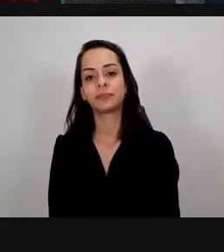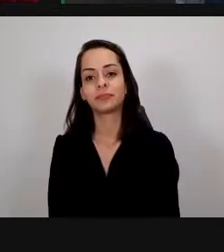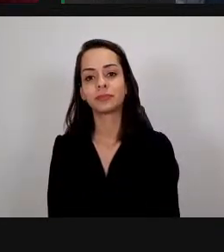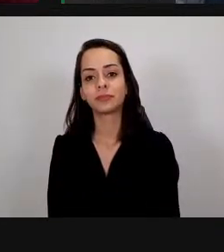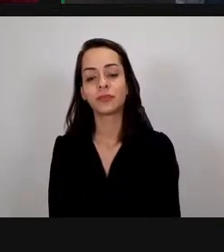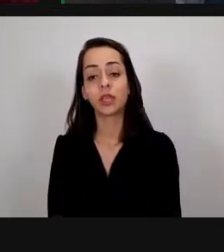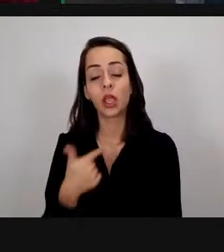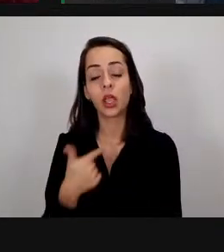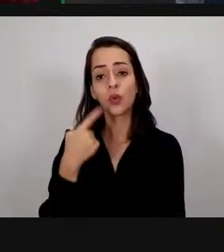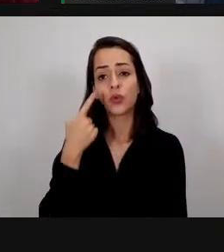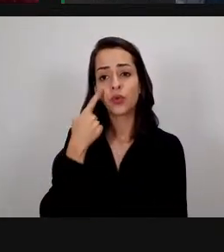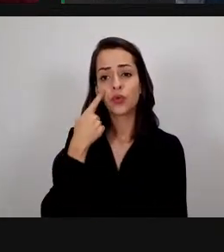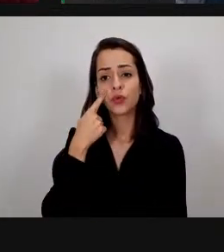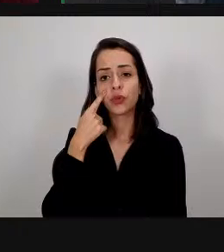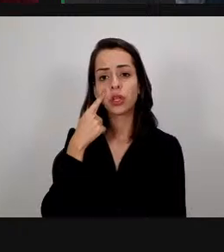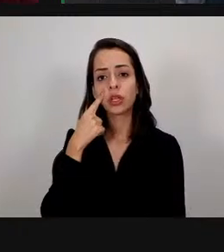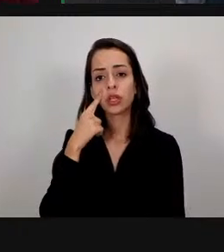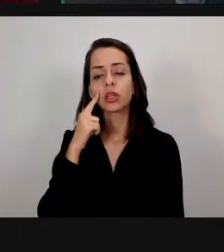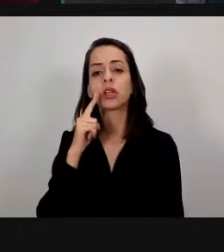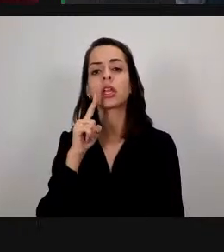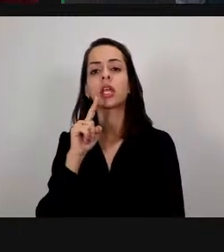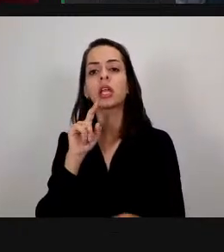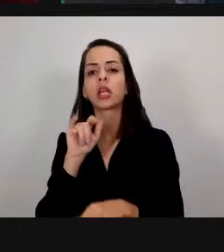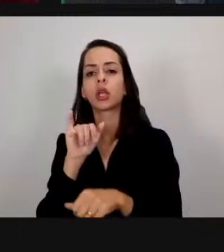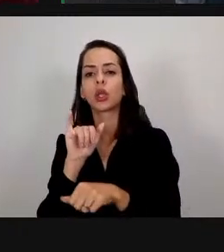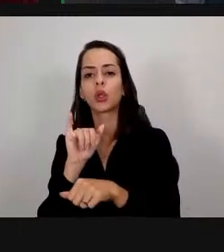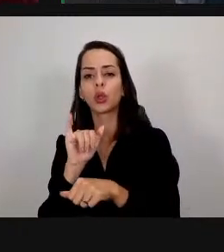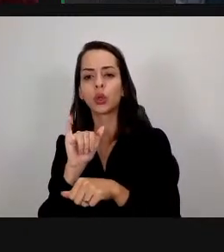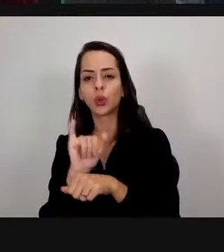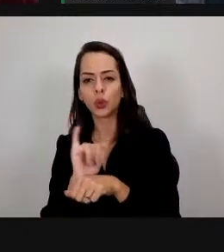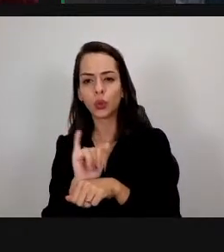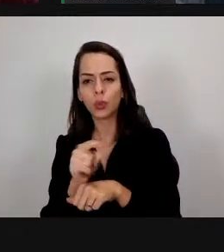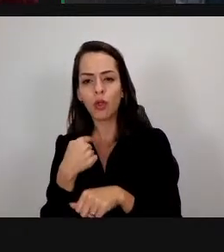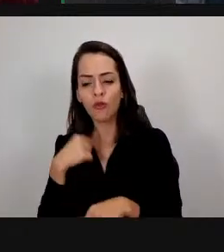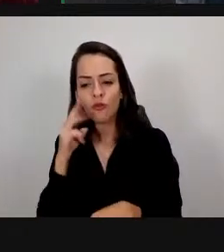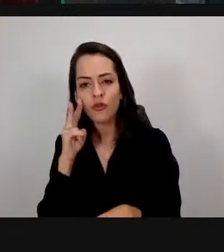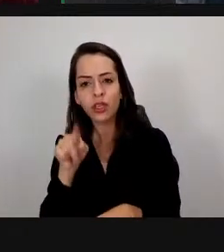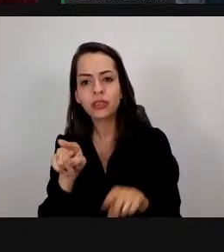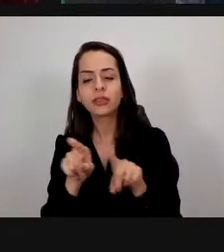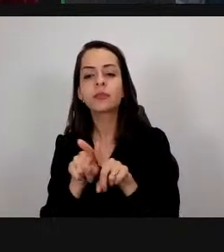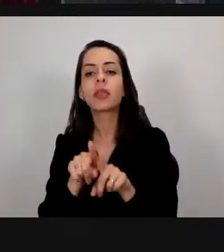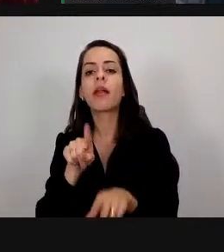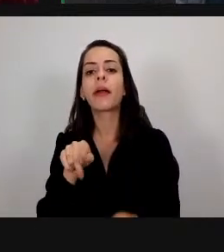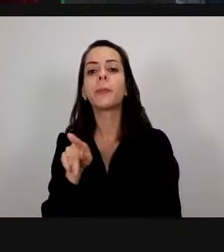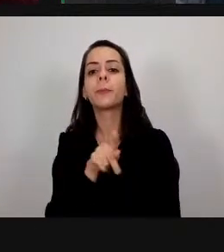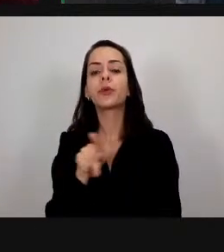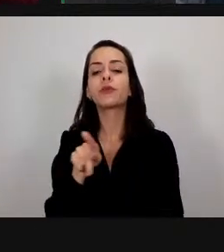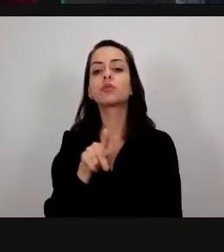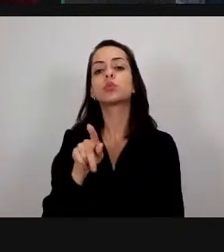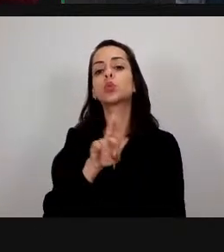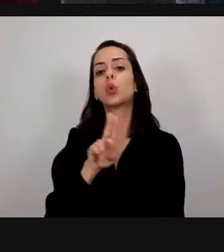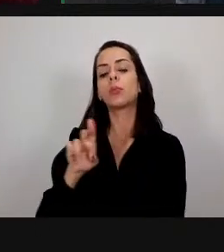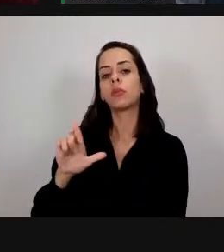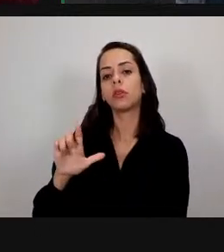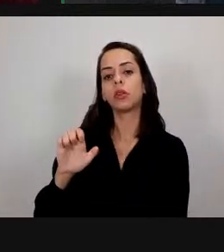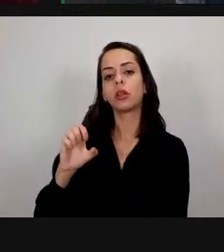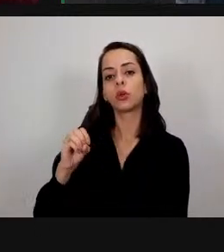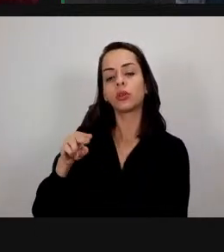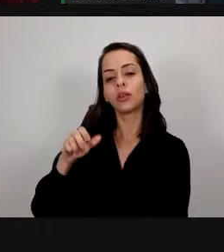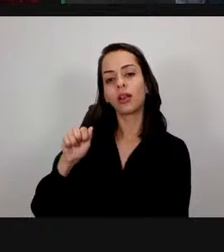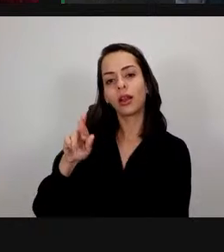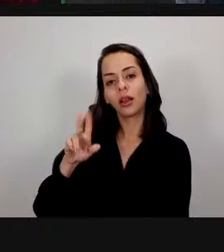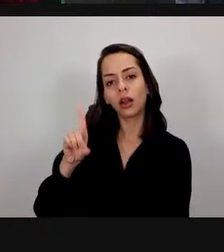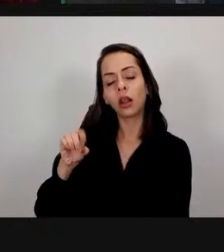pessoas que estão do Vete que também estão nos prestigiando são os professores né o Leonardo e o professor Alexandre